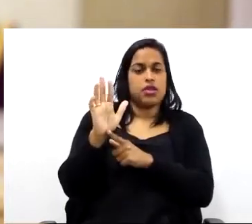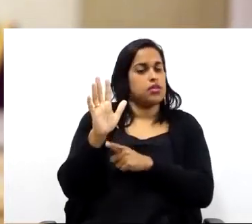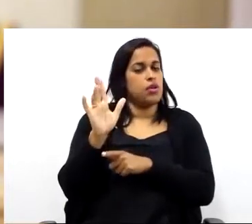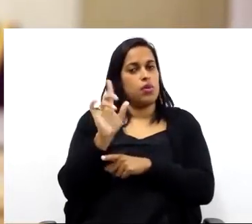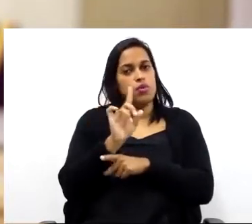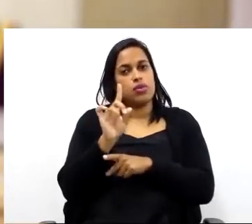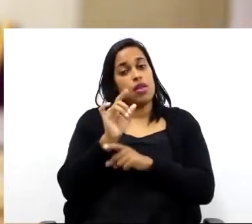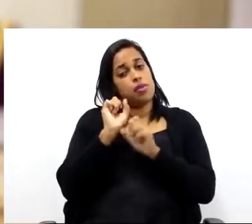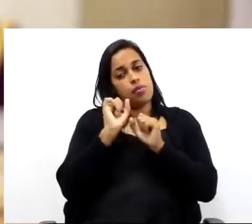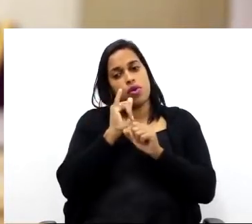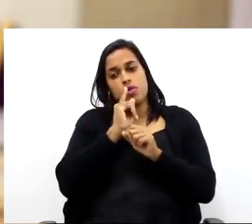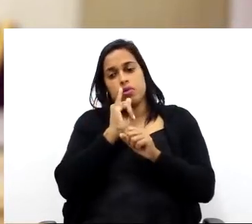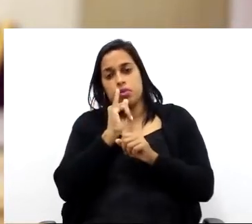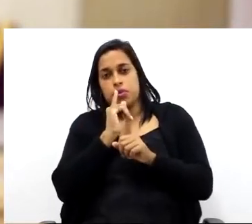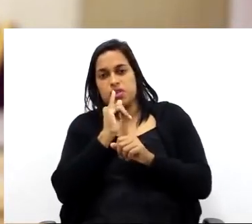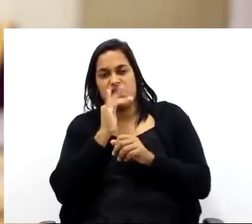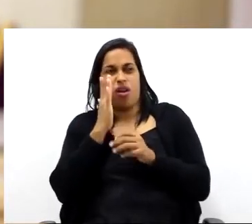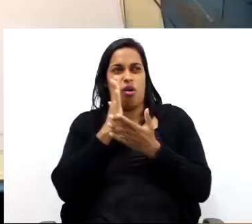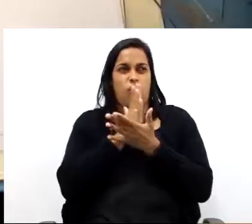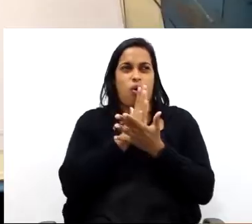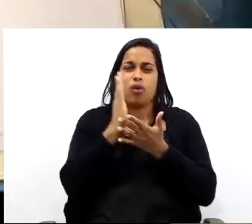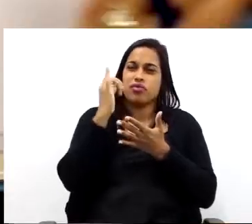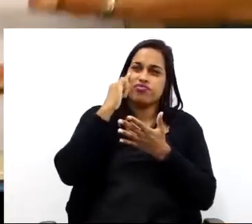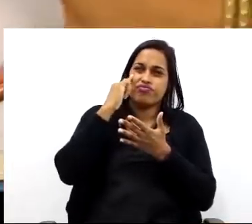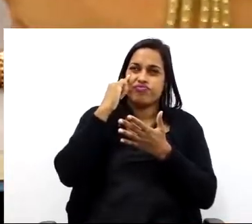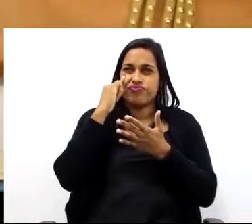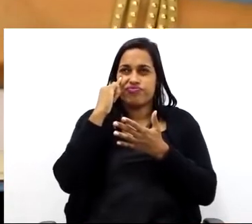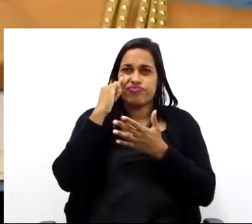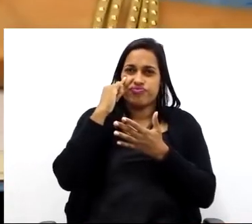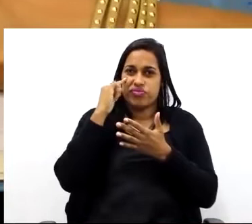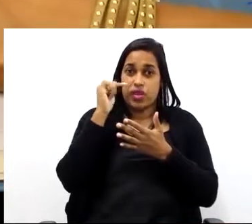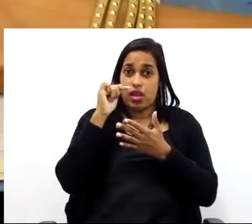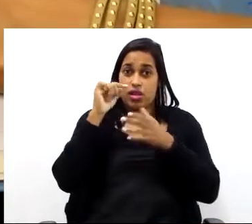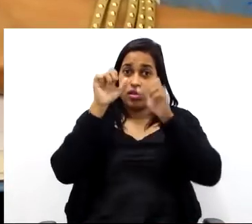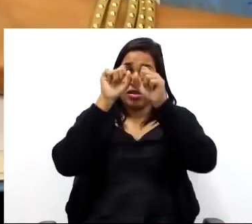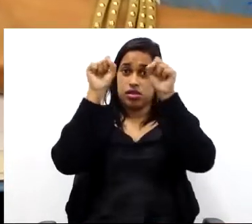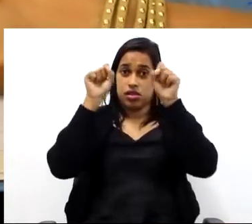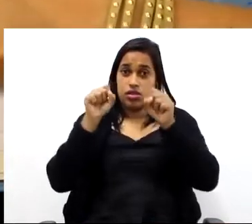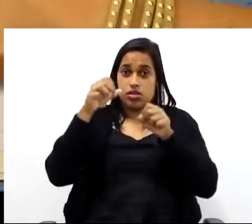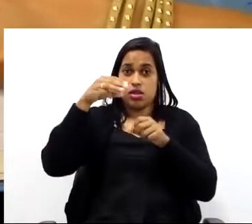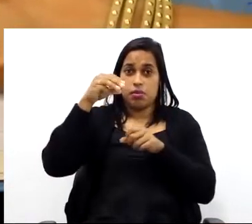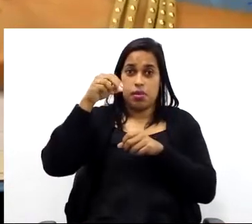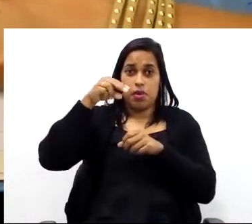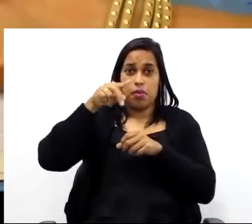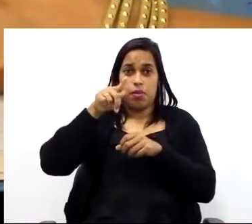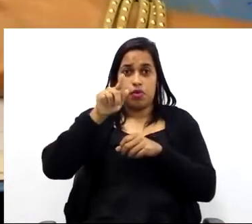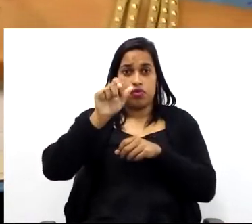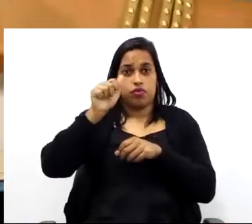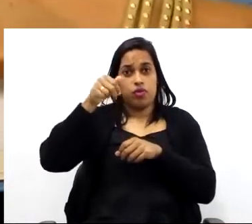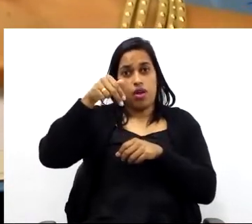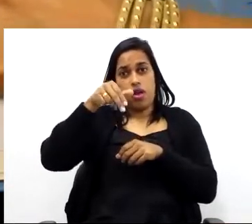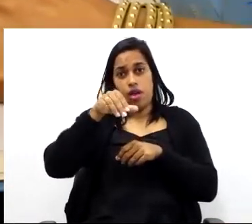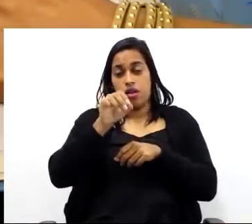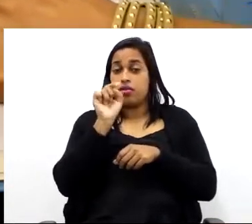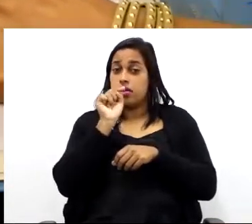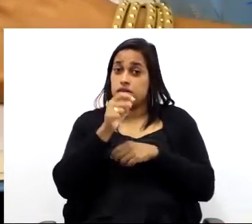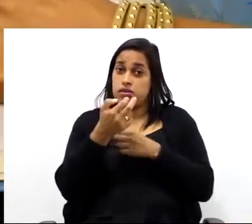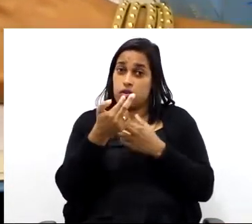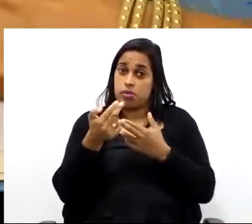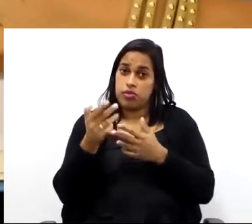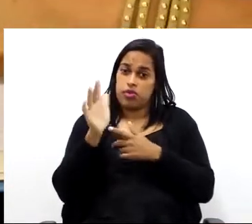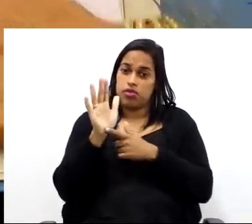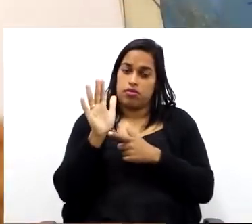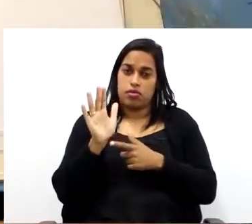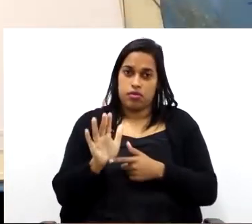pode gerar, eventualmente, algumas dúvidas. No caso do sistema mongeano, quando eu tenho o objeto representado dessa